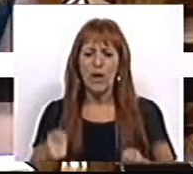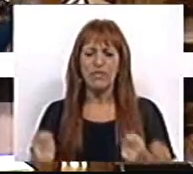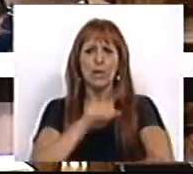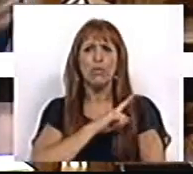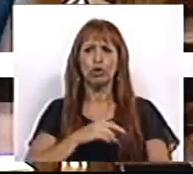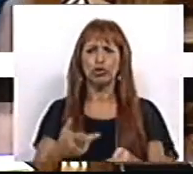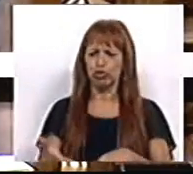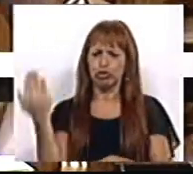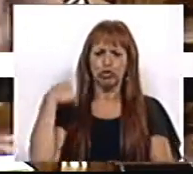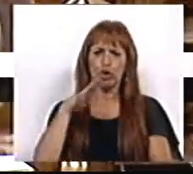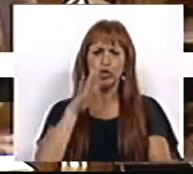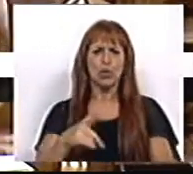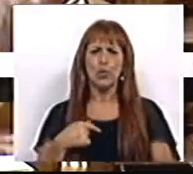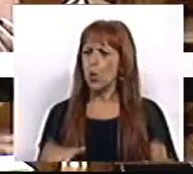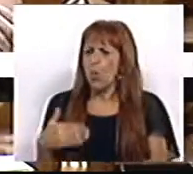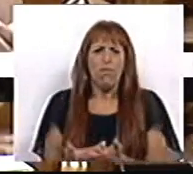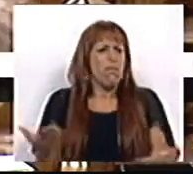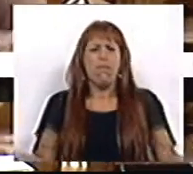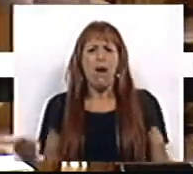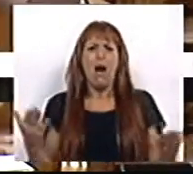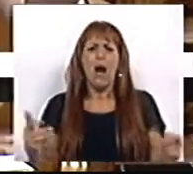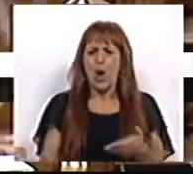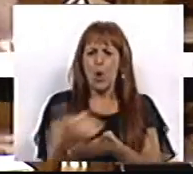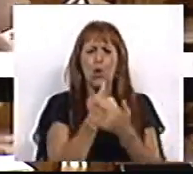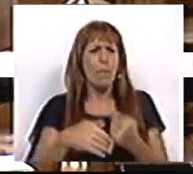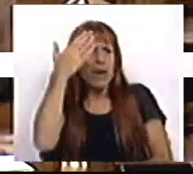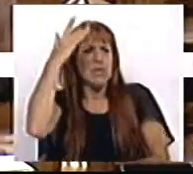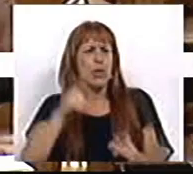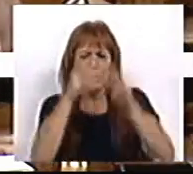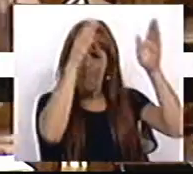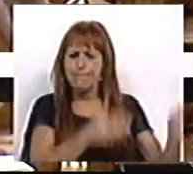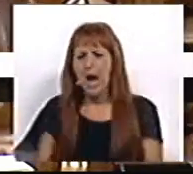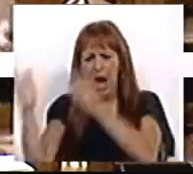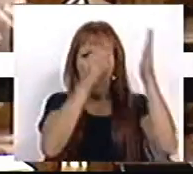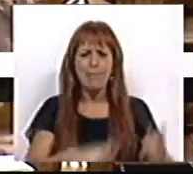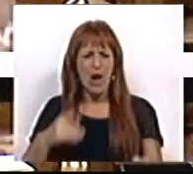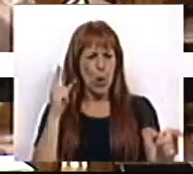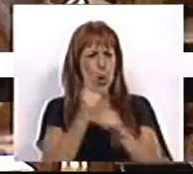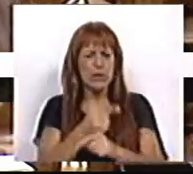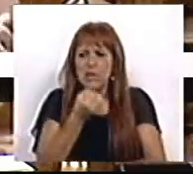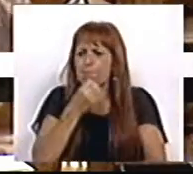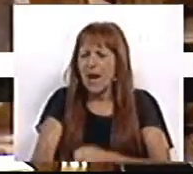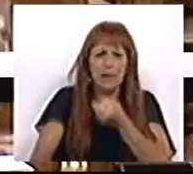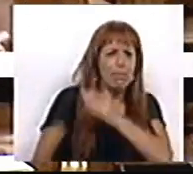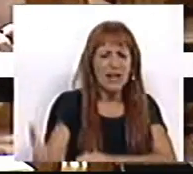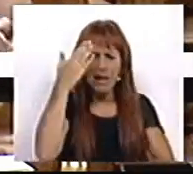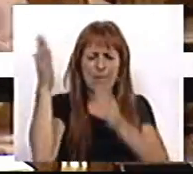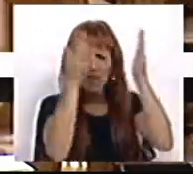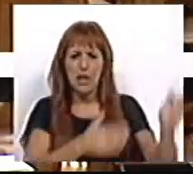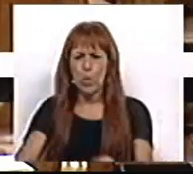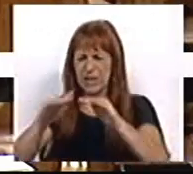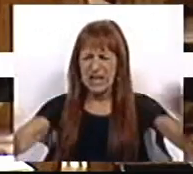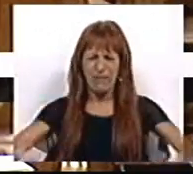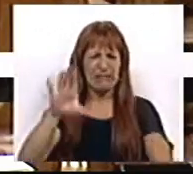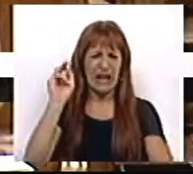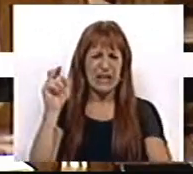privado já aqui foi dito. Não chega sequer para recuperar capacidade produtiva. Continuamos a perder capacidade produtiva. Estamos ao nível de